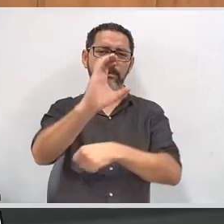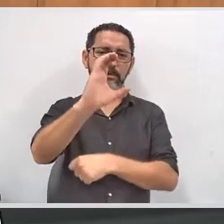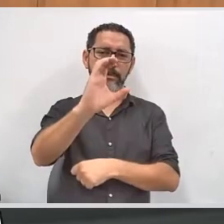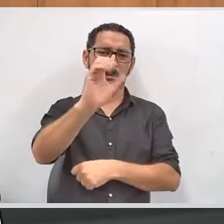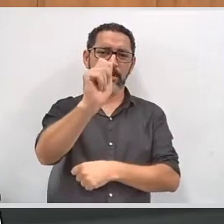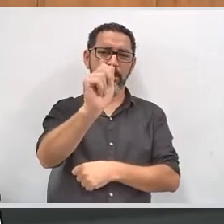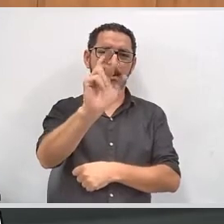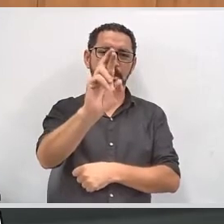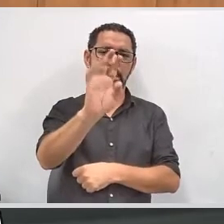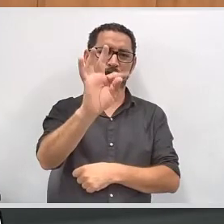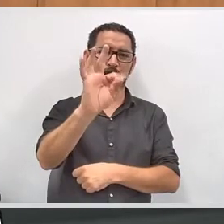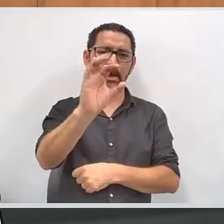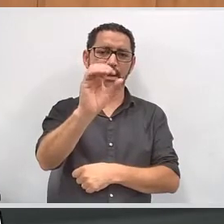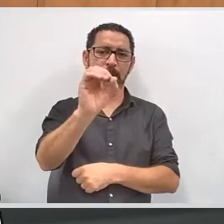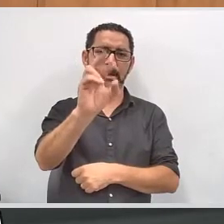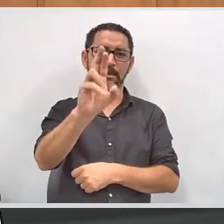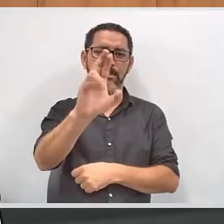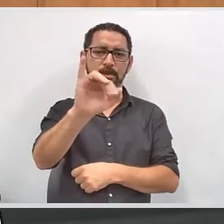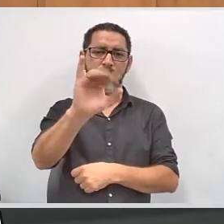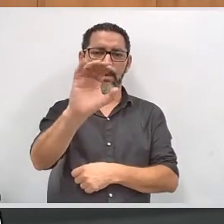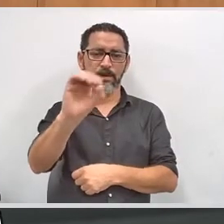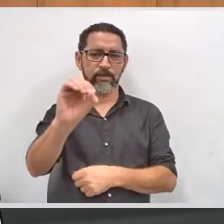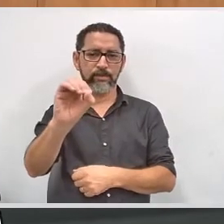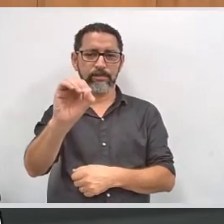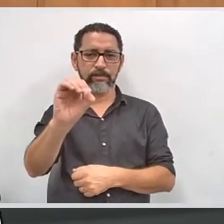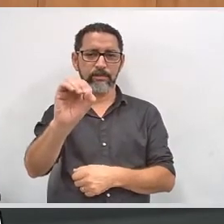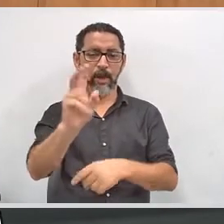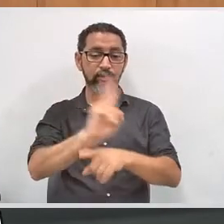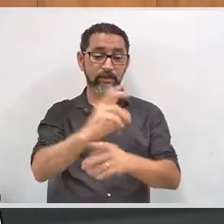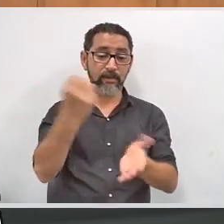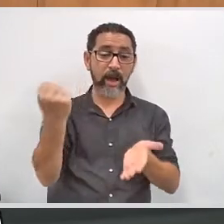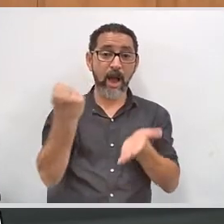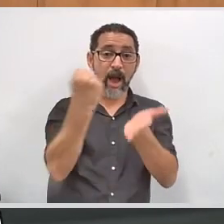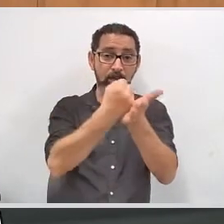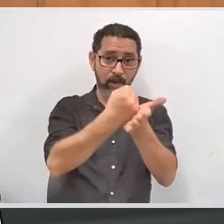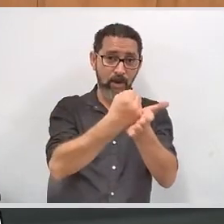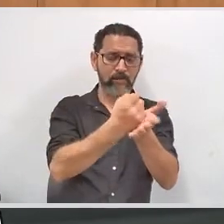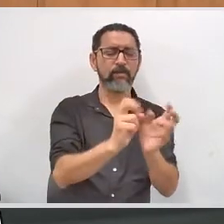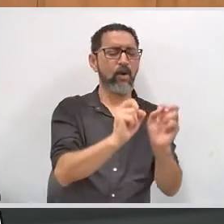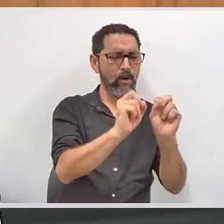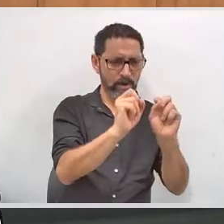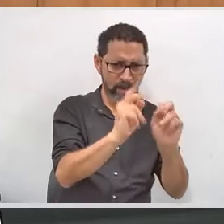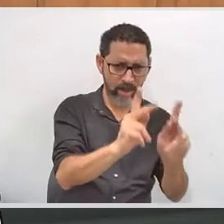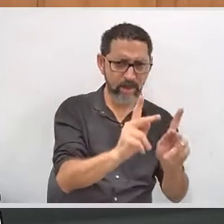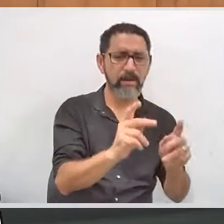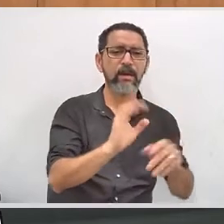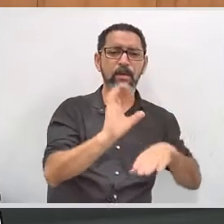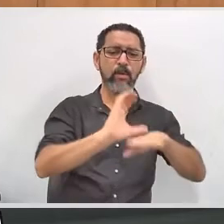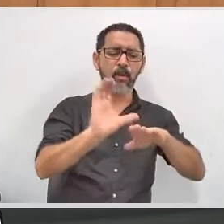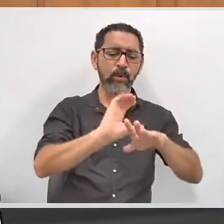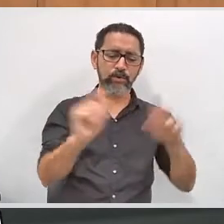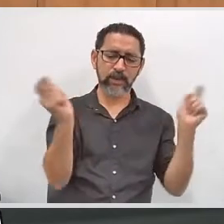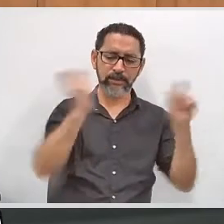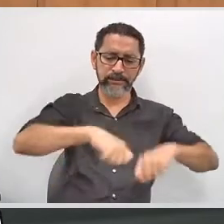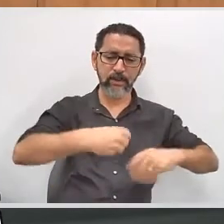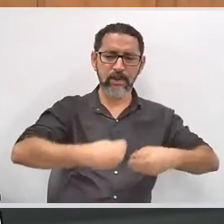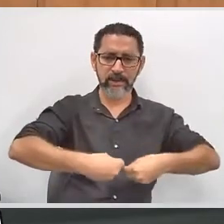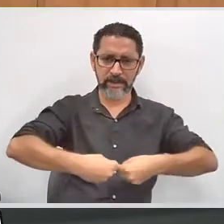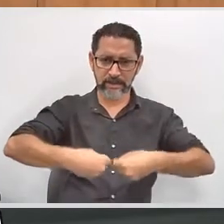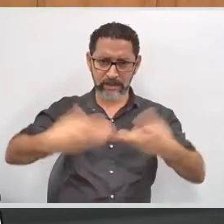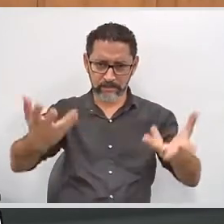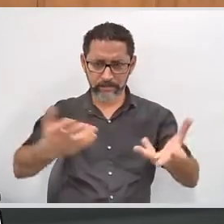quando dá capacitação, vão ter um módulo voltado ao atendimento da acessibilidade